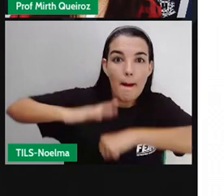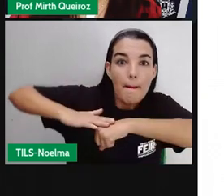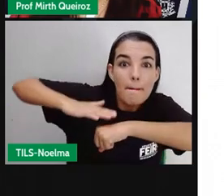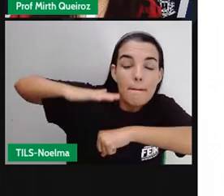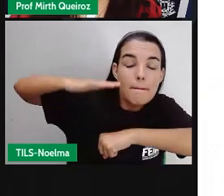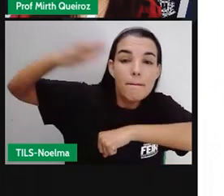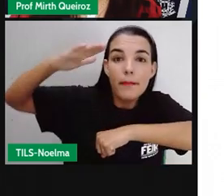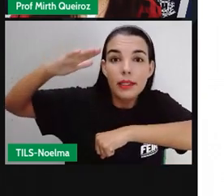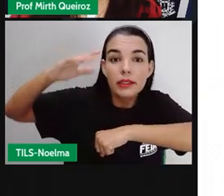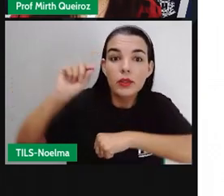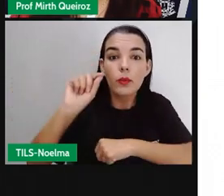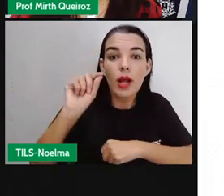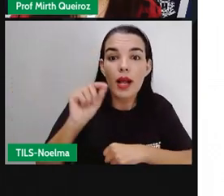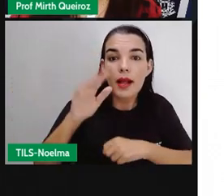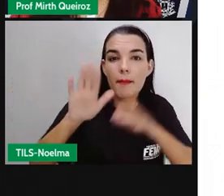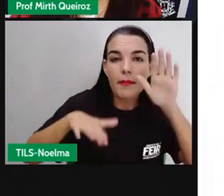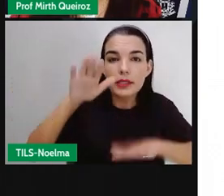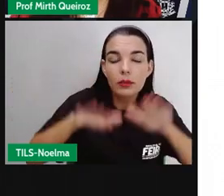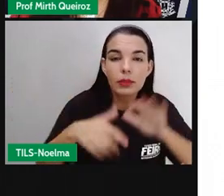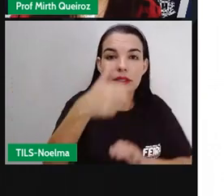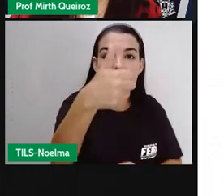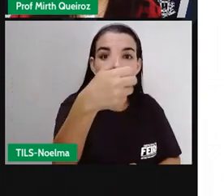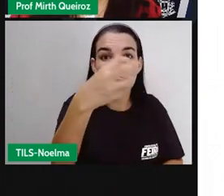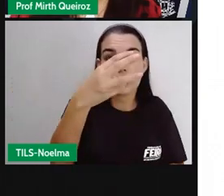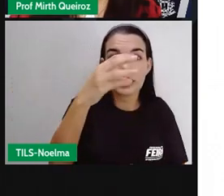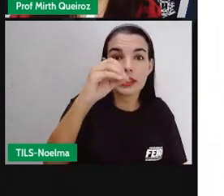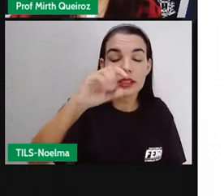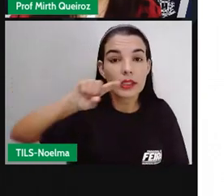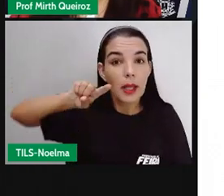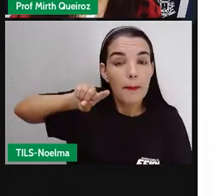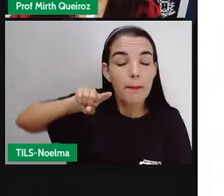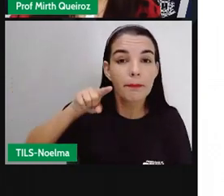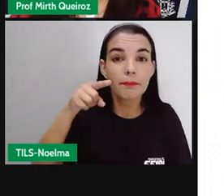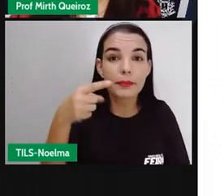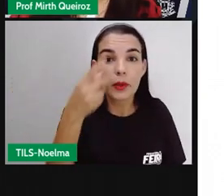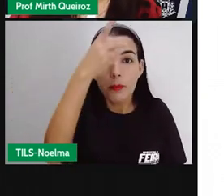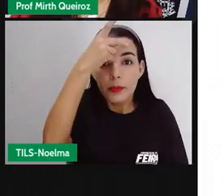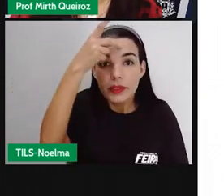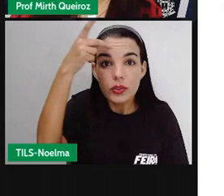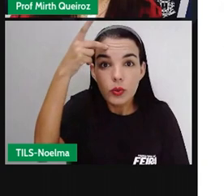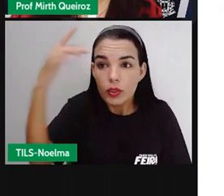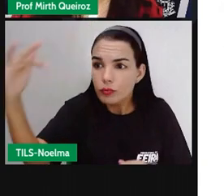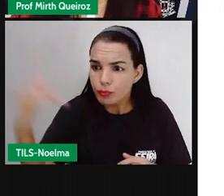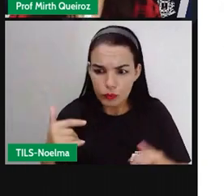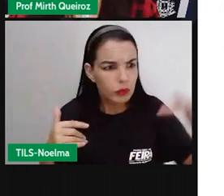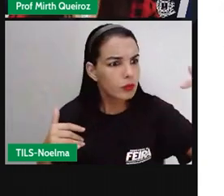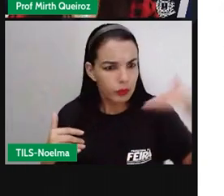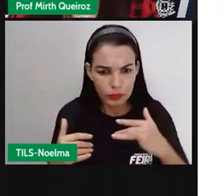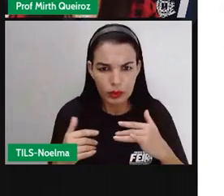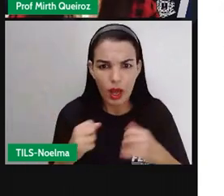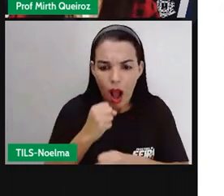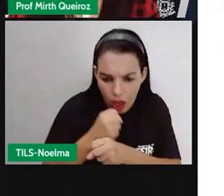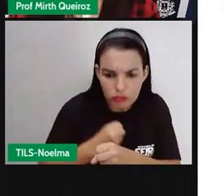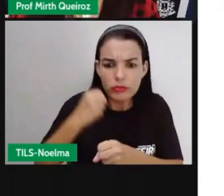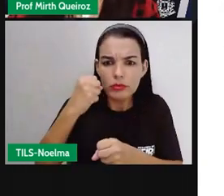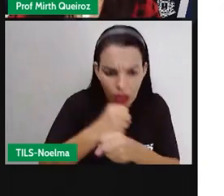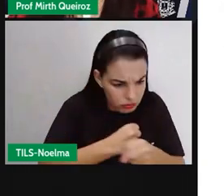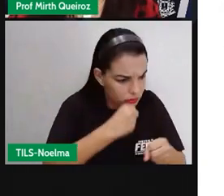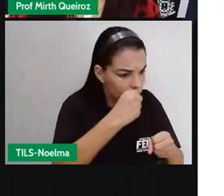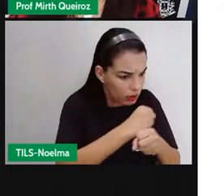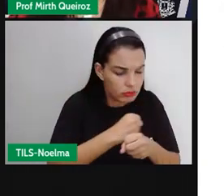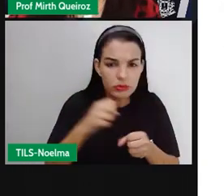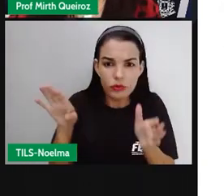aproximadamente 130 mil imigrantes passaram a chegar todos os anos no Brasil. Então,